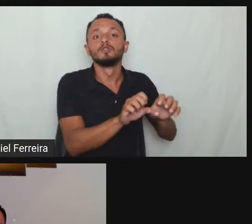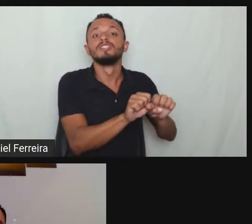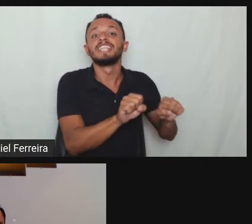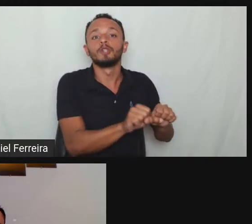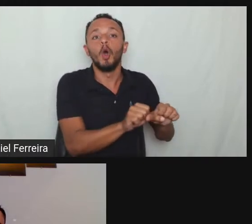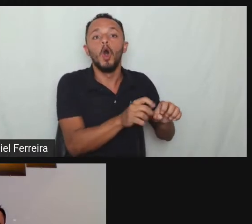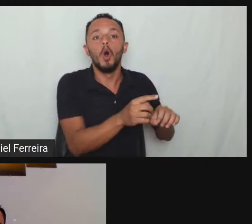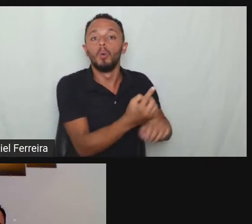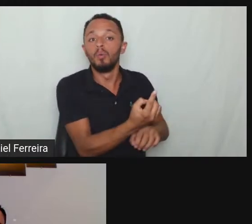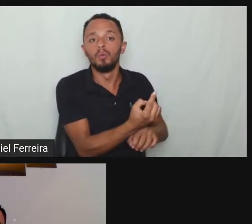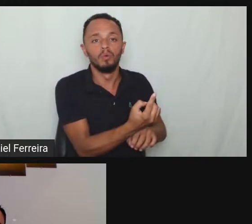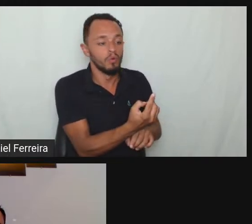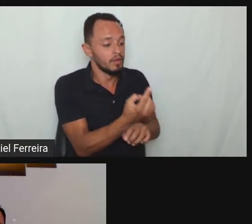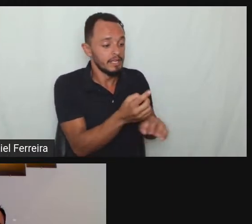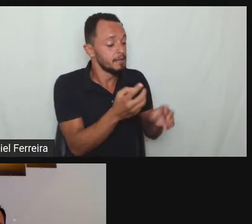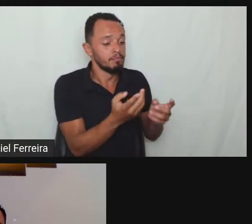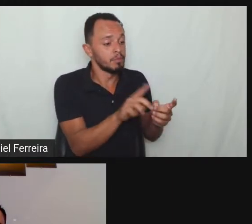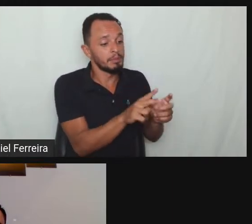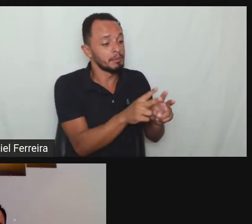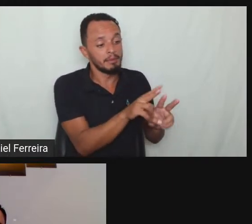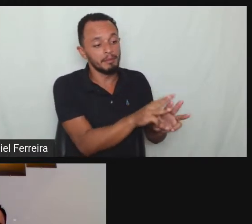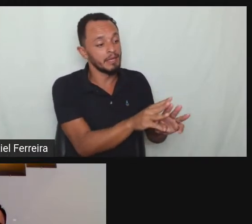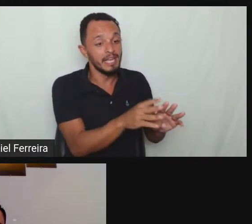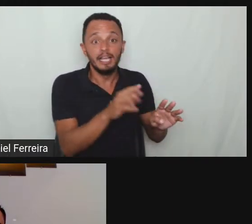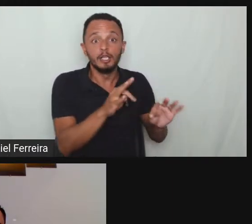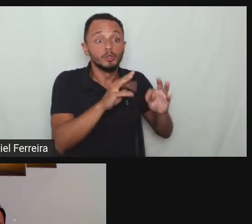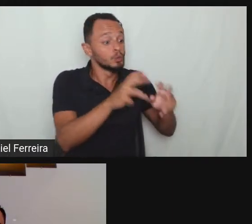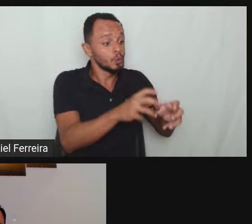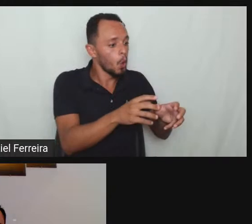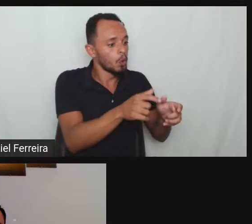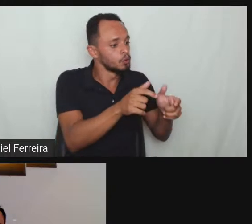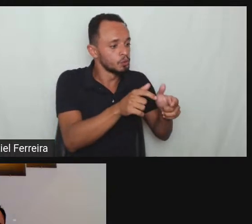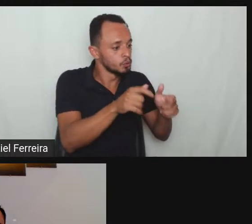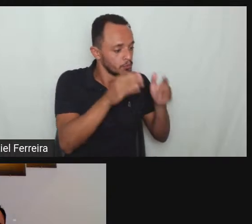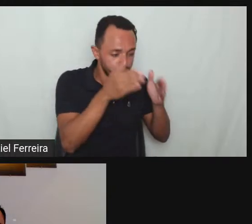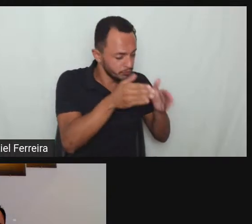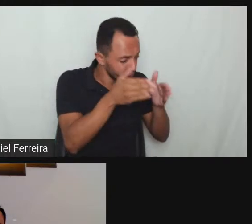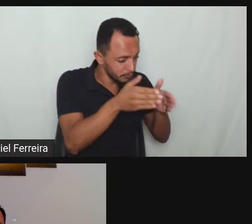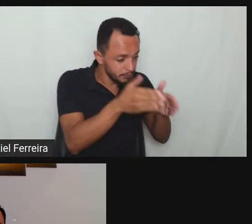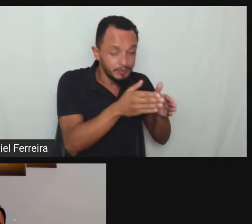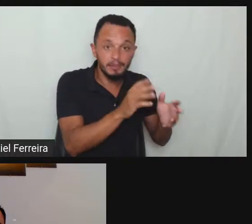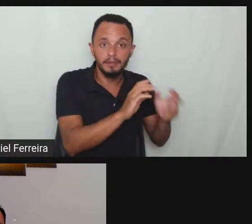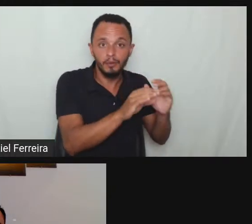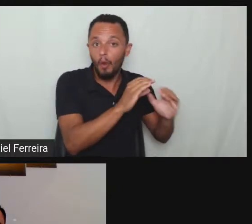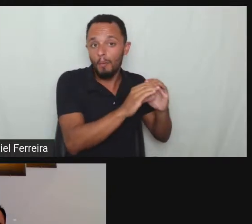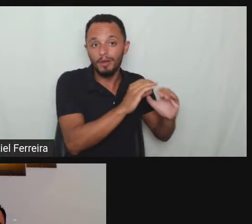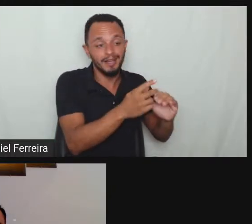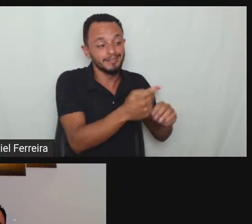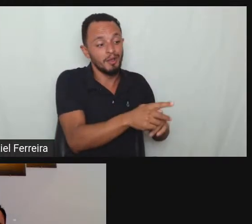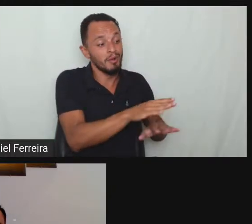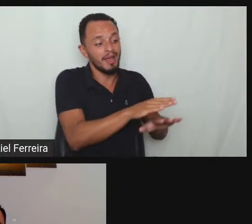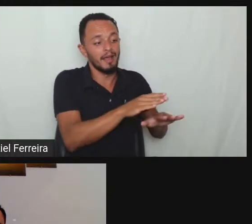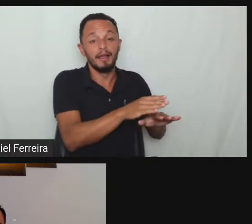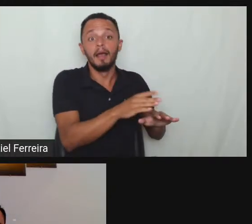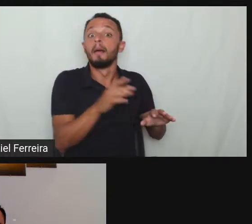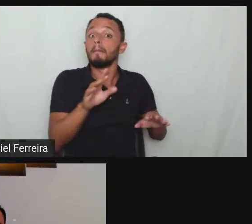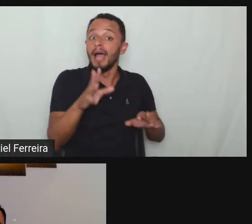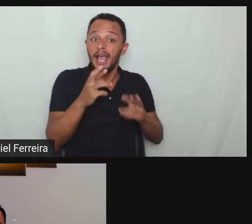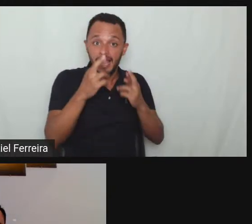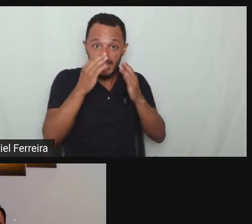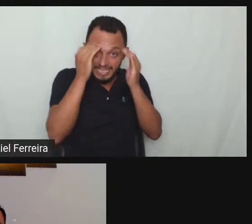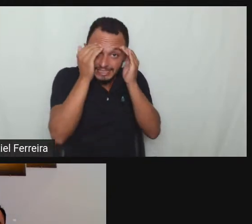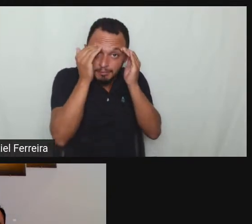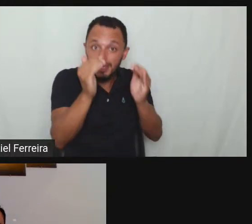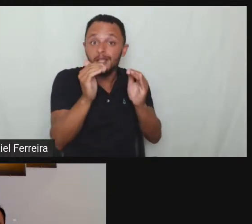tem que encontrar a pessoa com deficiência em todos os setores respeitando sua qualificação profissional sem puxação de